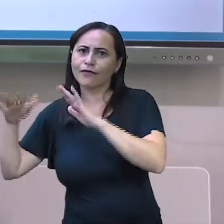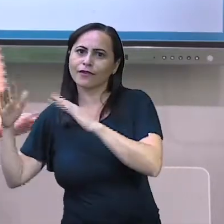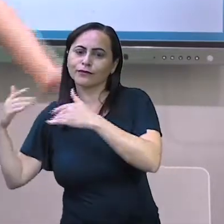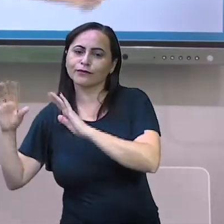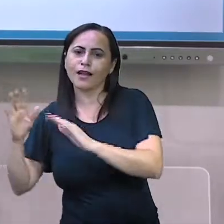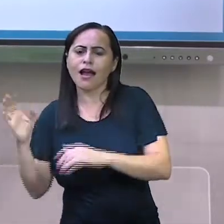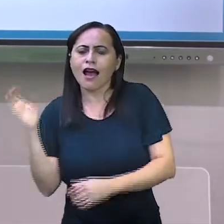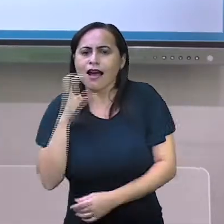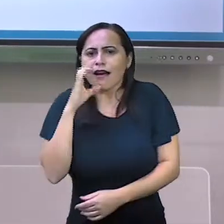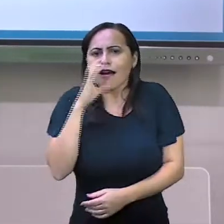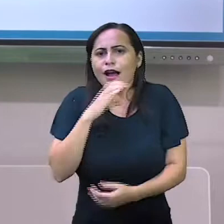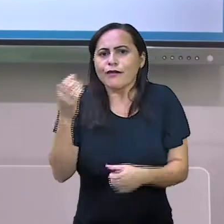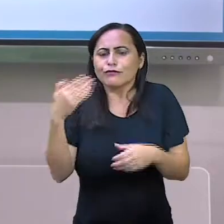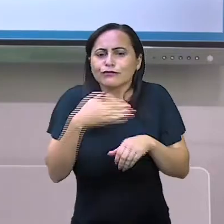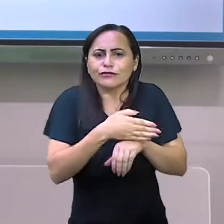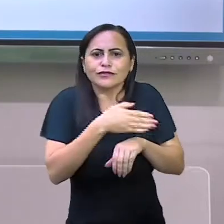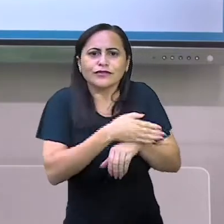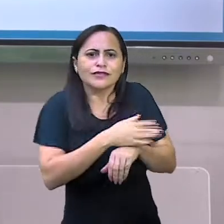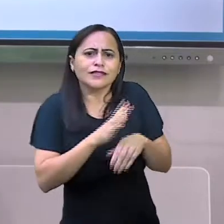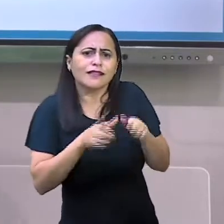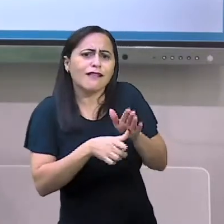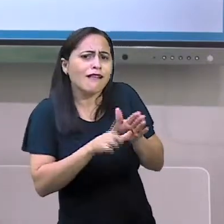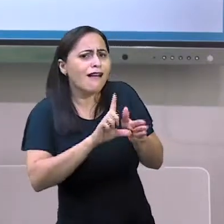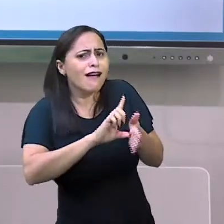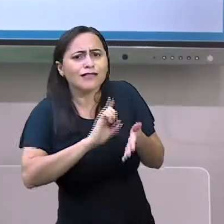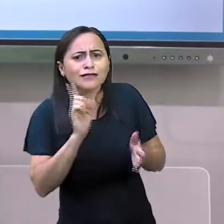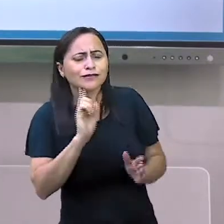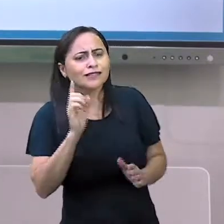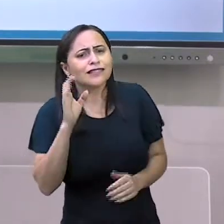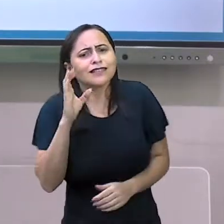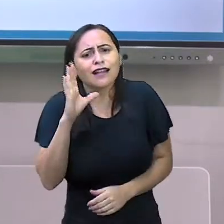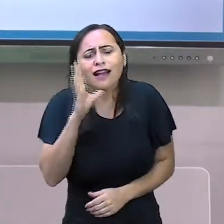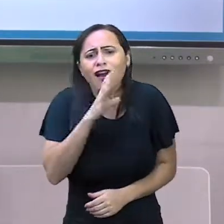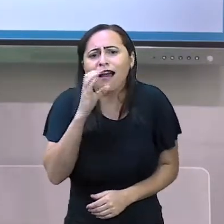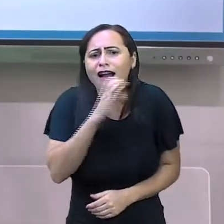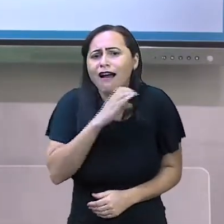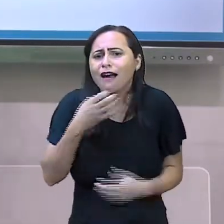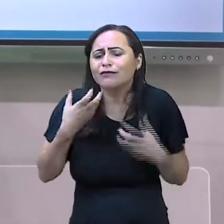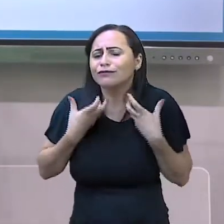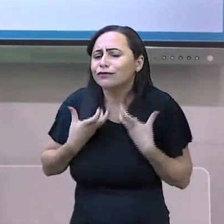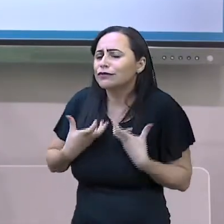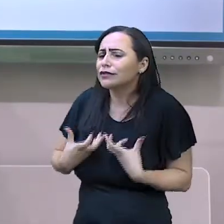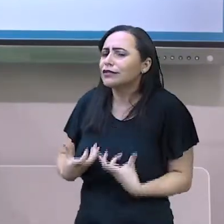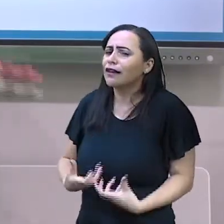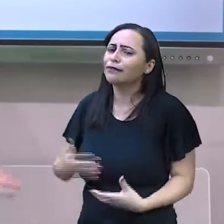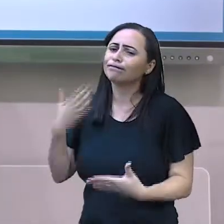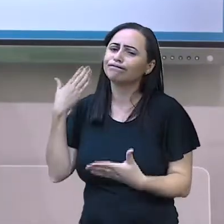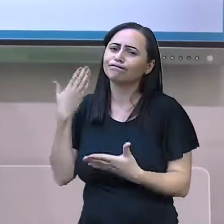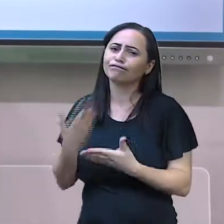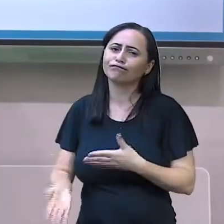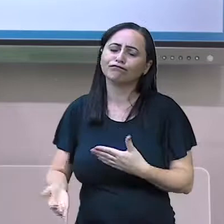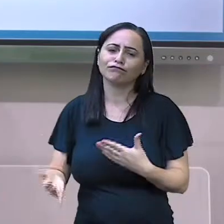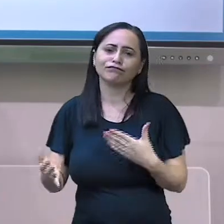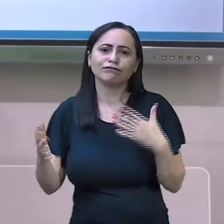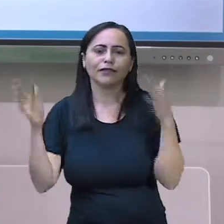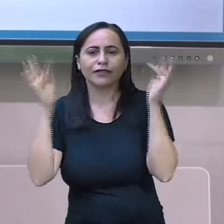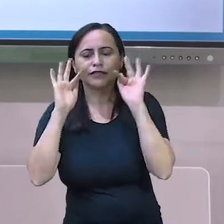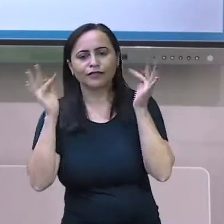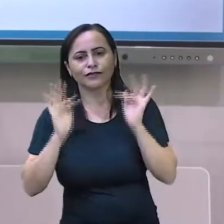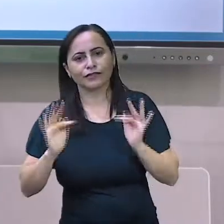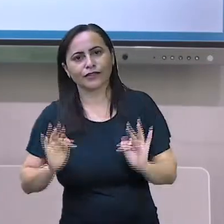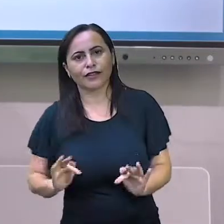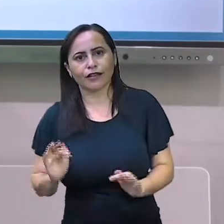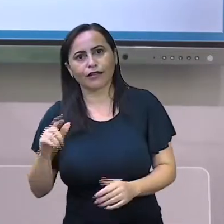tempo bem depressa não atrasa não demora e já estou muito cansado e já estou perdi toda alegria de fazer meu tic